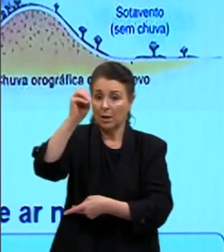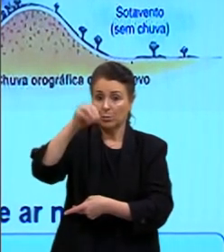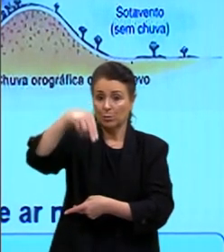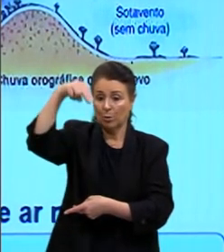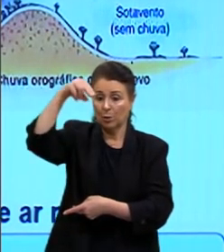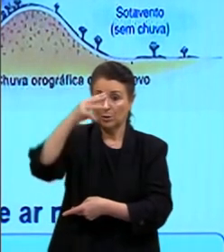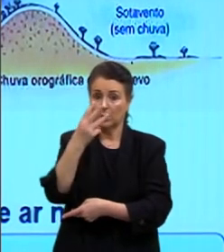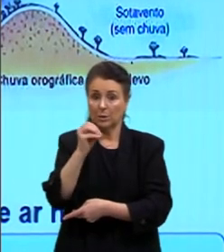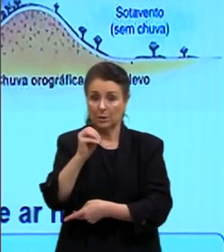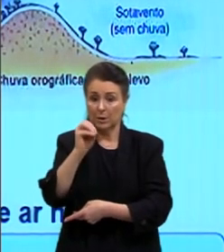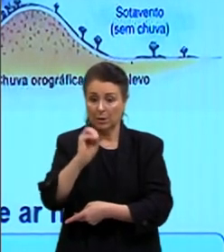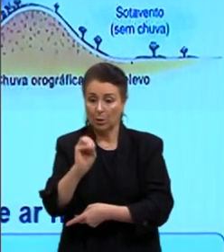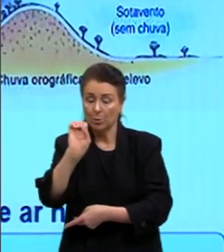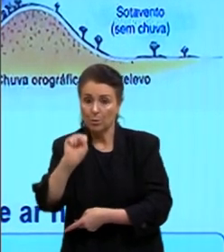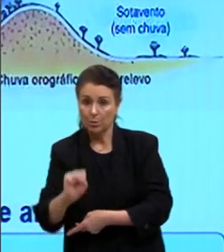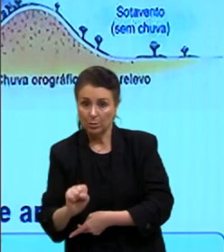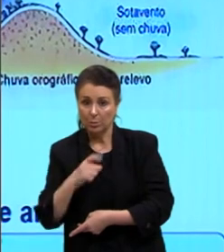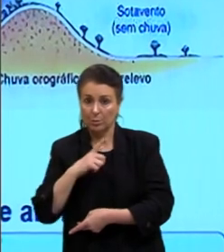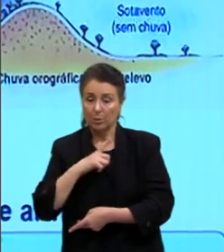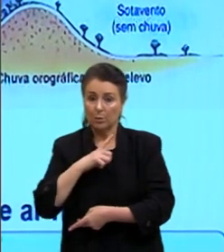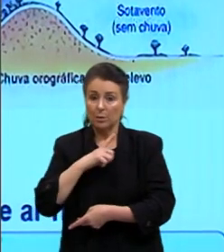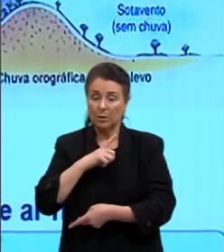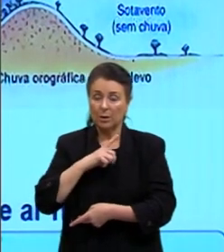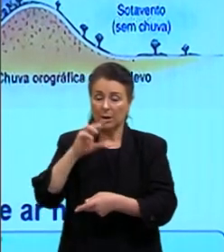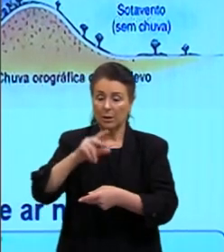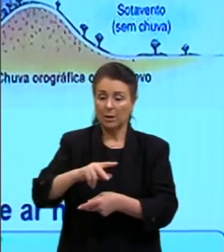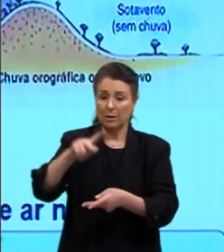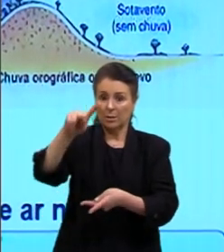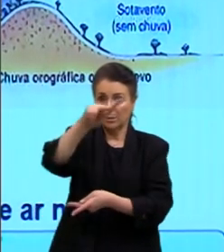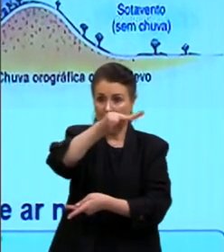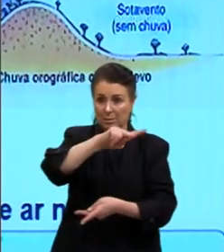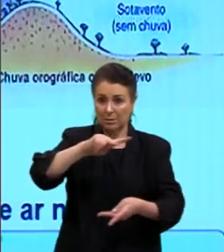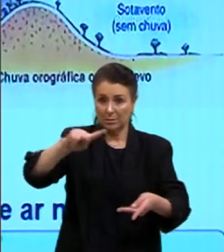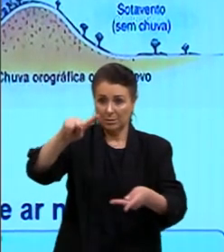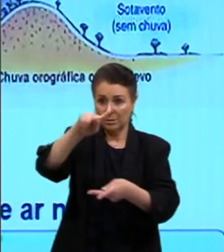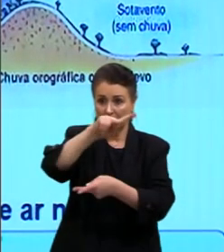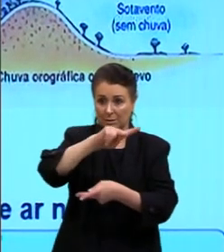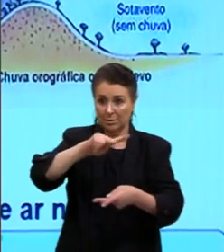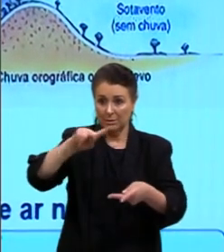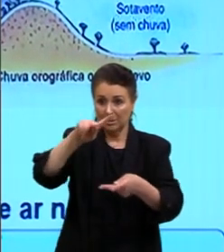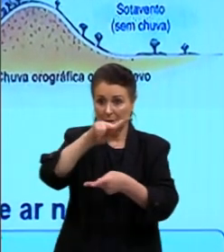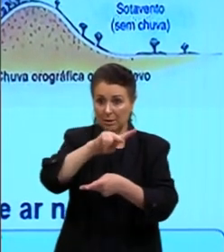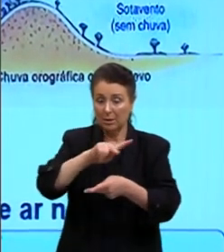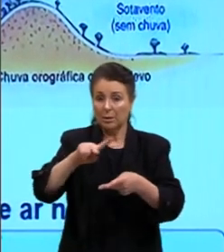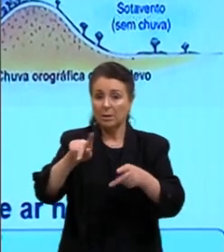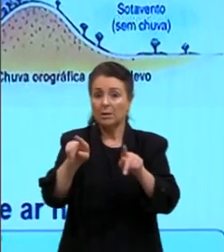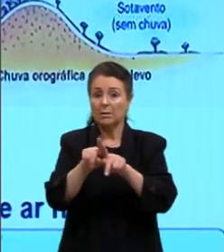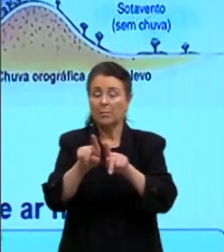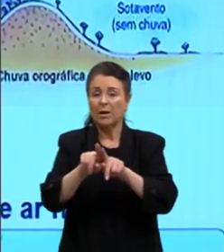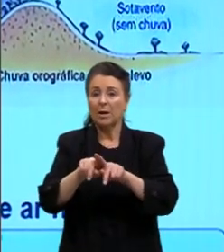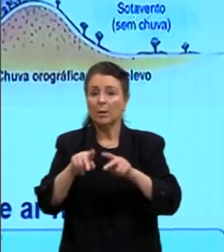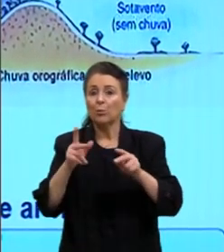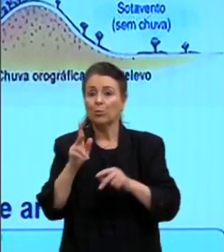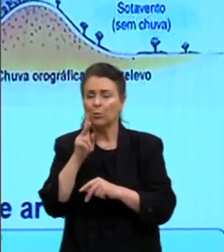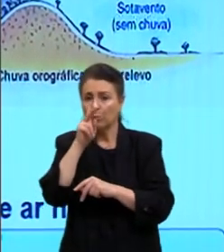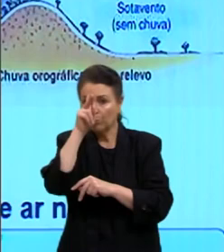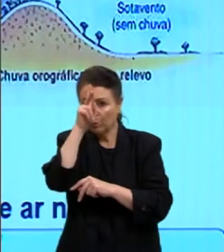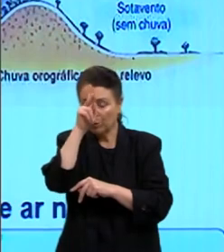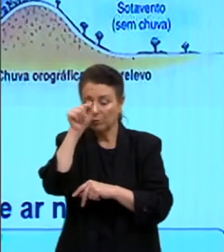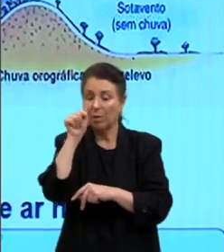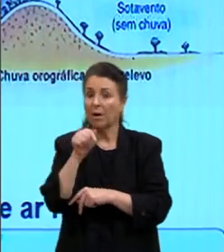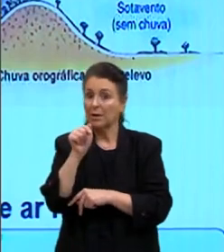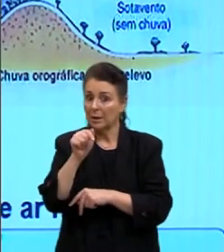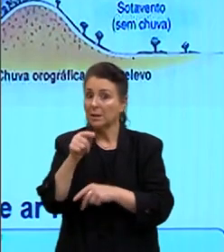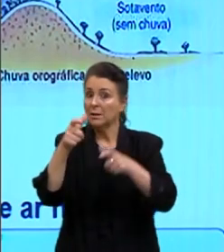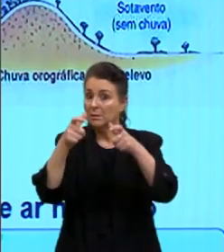tropical, então, nós temos a atuação de uma célula chamada célula de Hadley, tá, agorizada? Que ela é muito forte dentro dessa ótica aí.